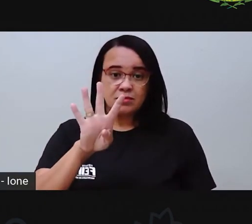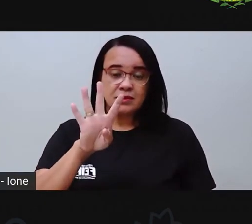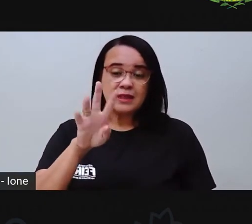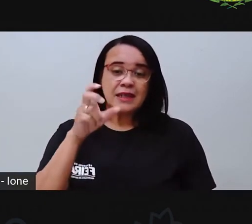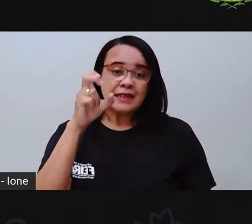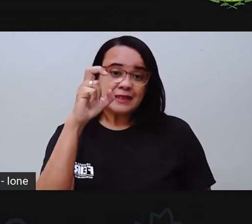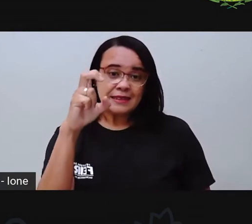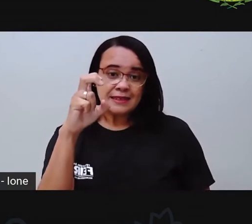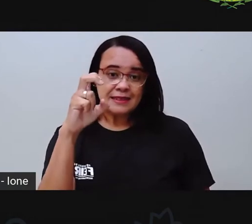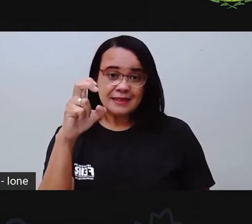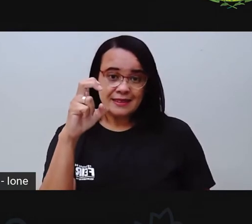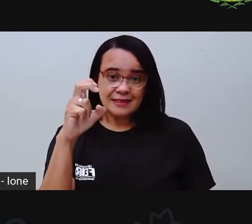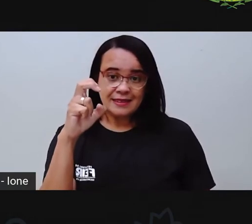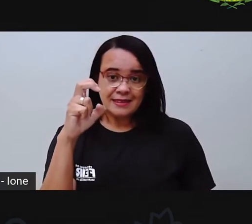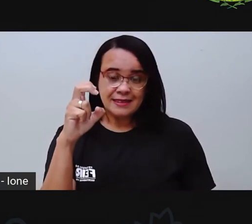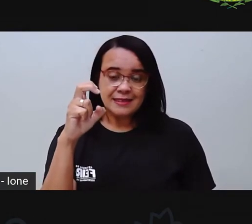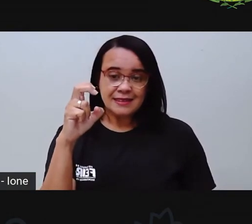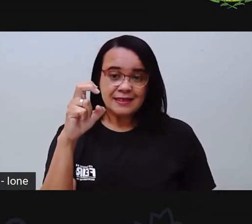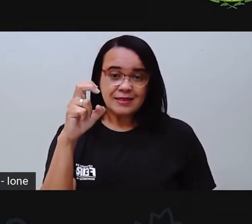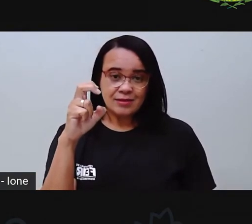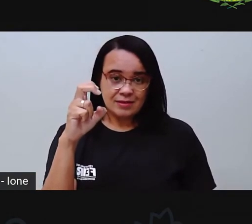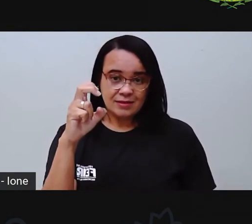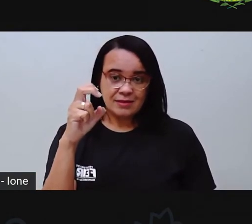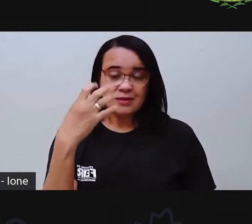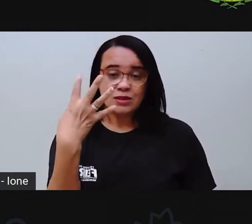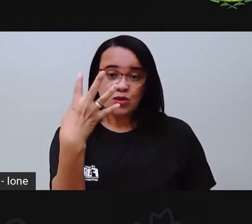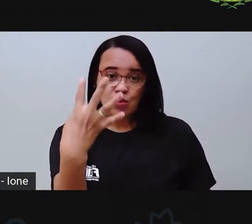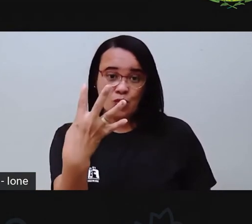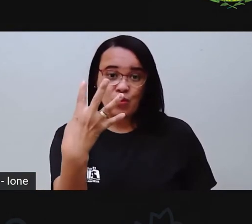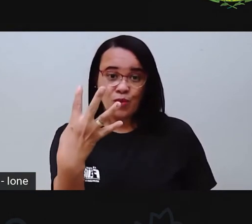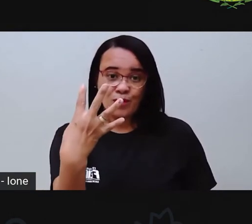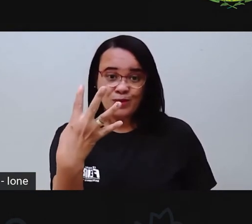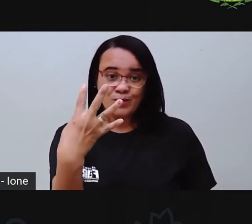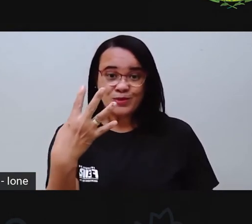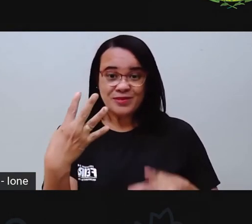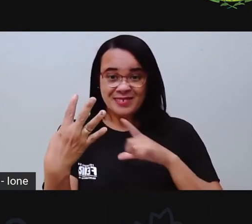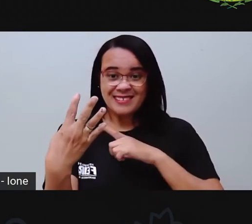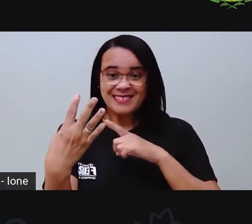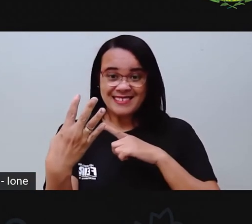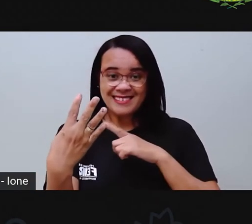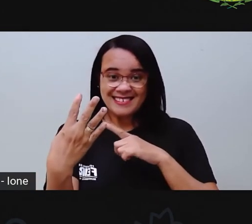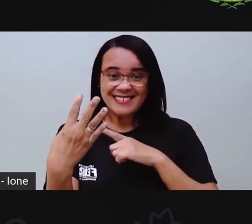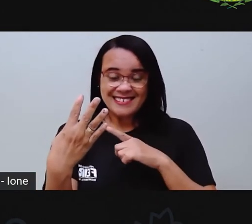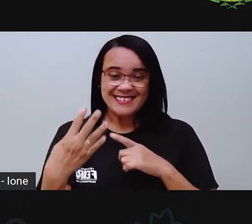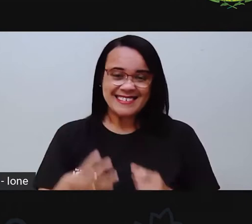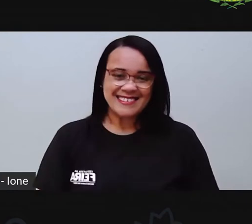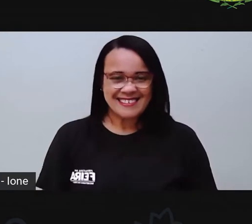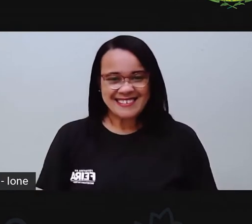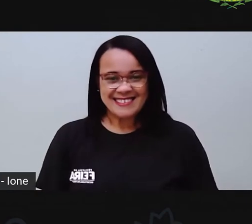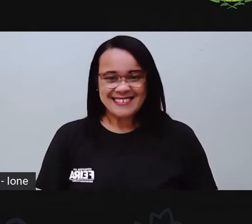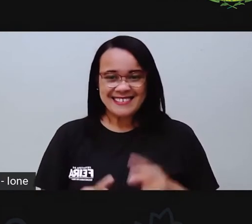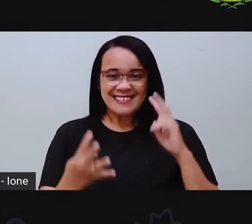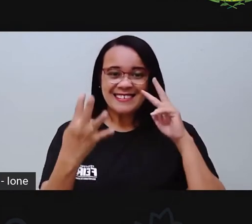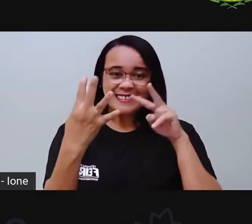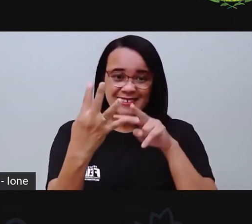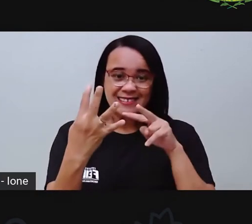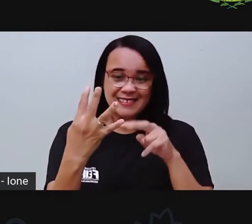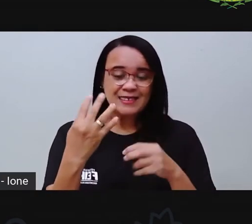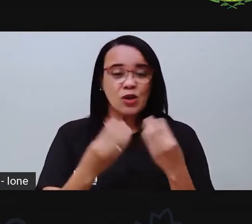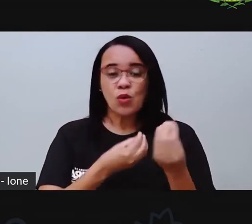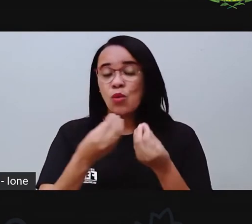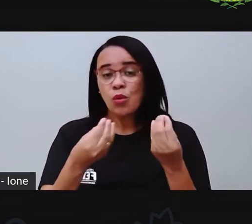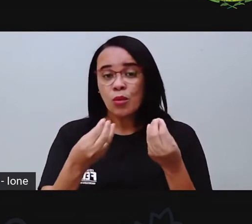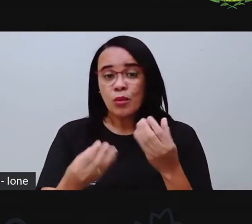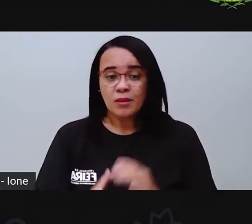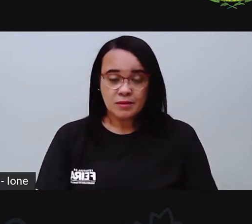Uma, duas, três. Uma, duas, três, quatro. Olha, deu... Deu... Como é que fala? Ilusão de ótica na Pró. Quatro mãos, né?